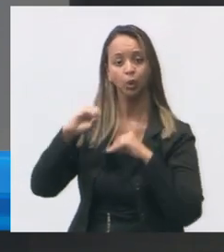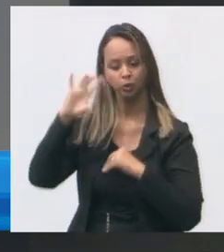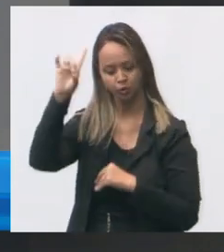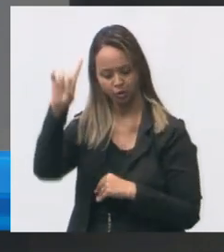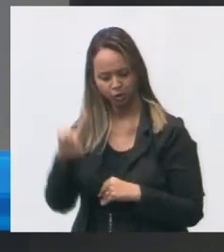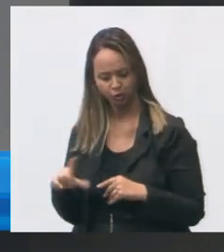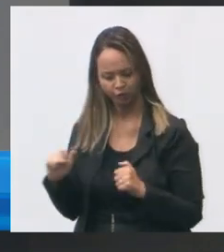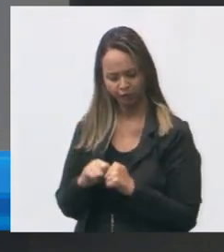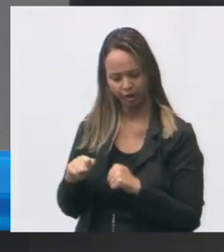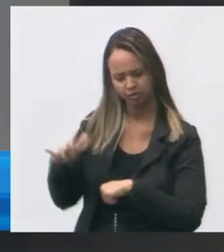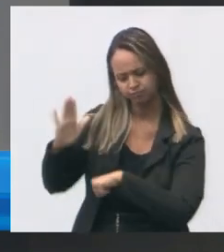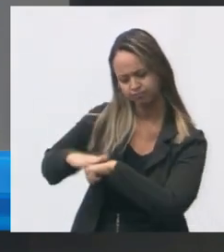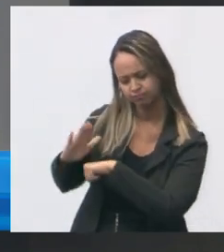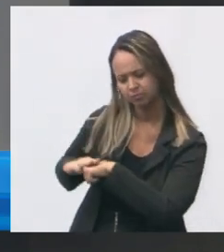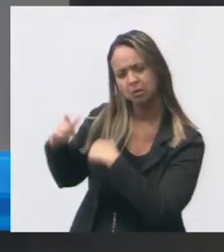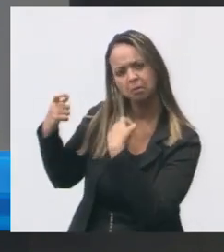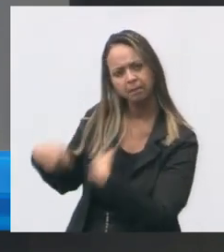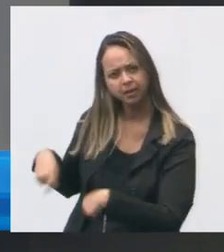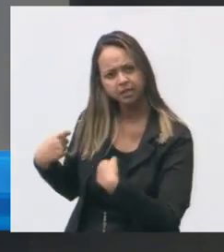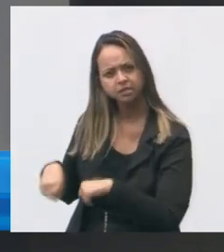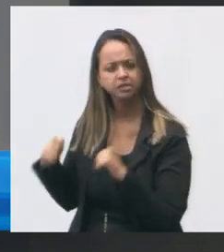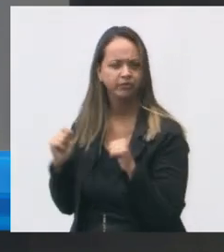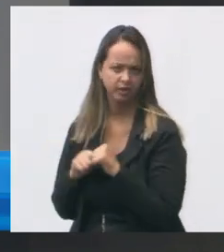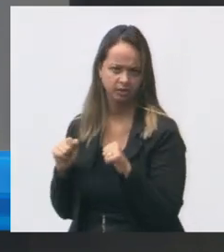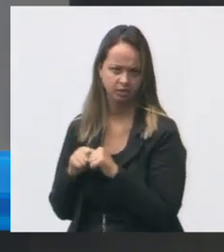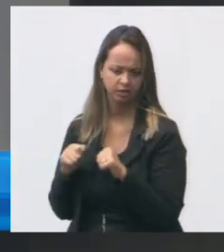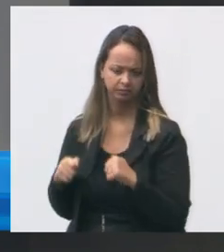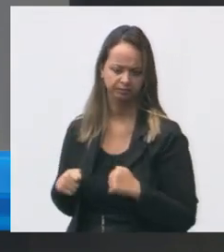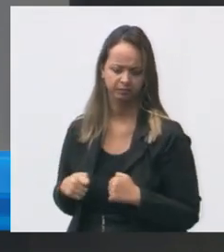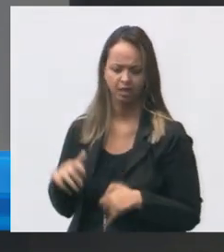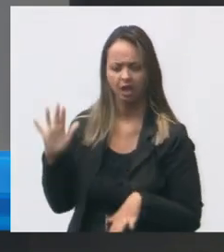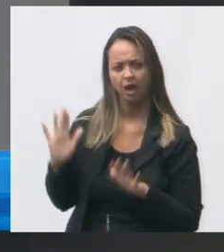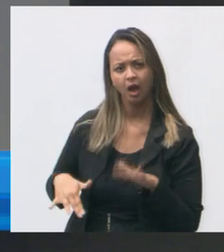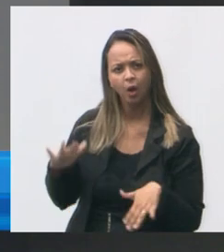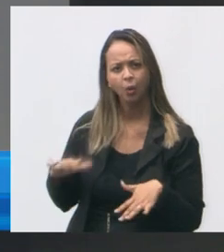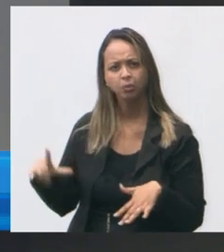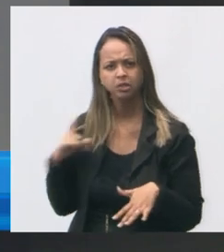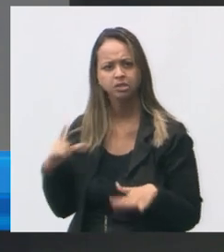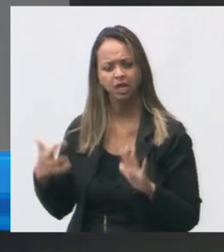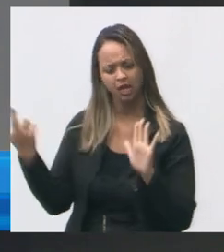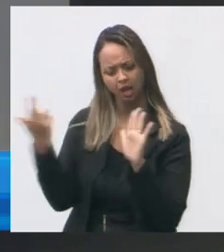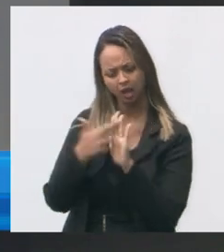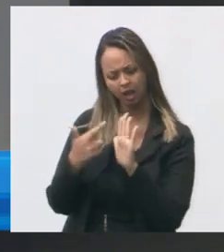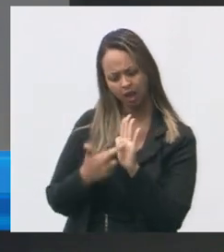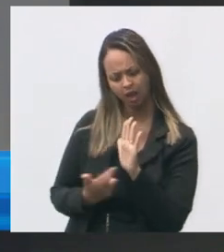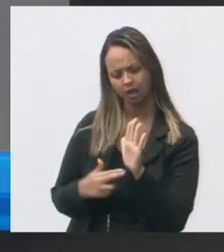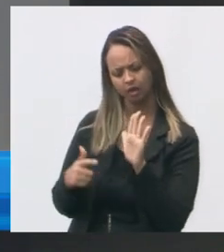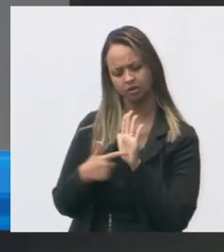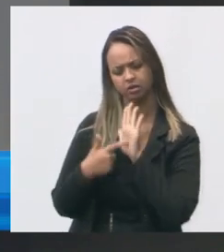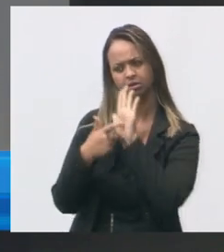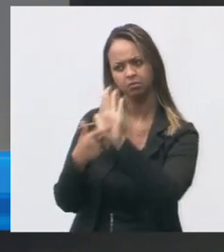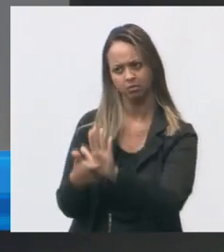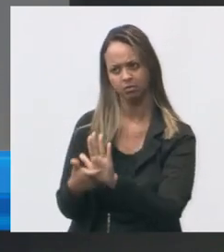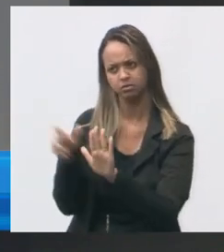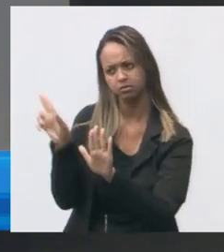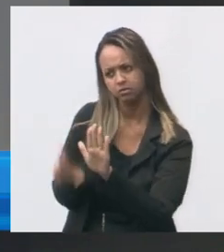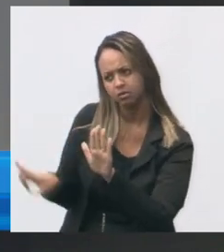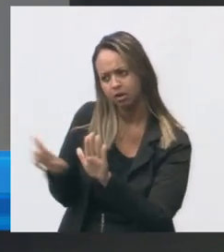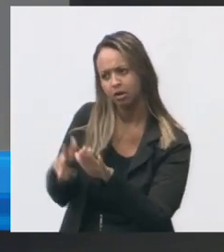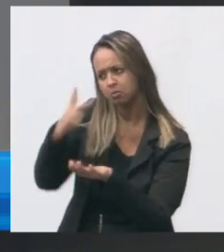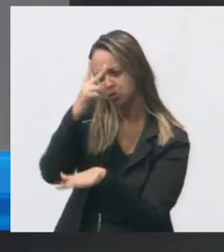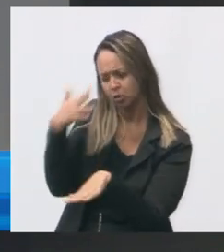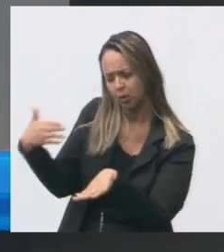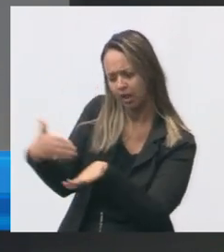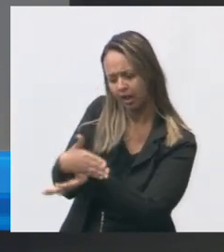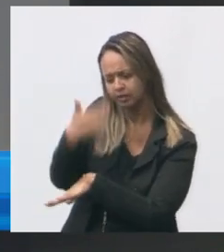fazendo de um jeito na sua necessidade então algumas tem um padrão de identificação para o usuário então a pessoa entra na unidade